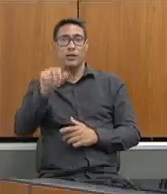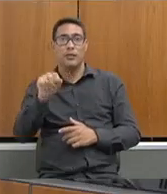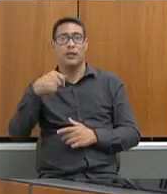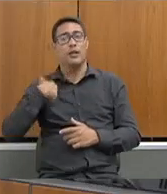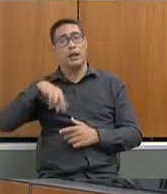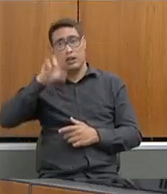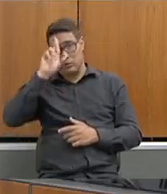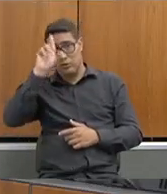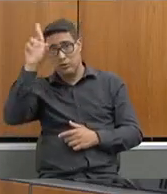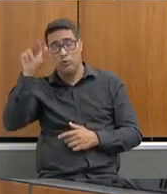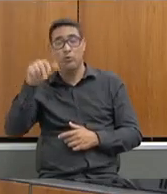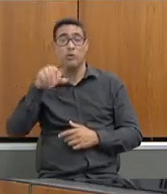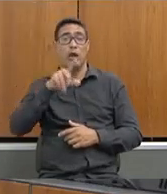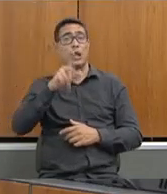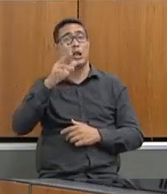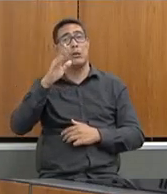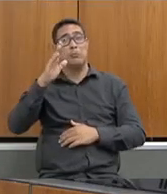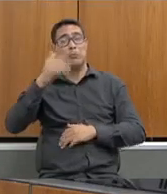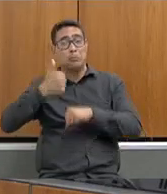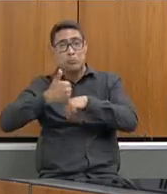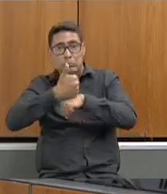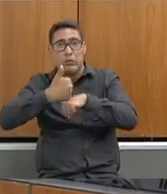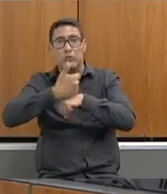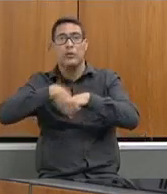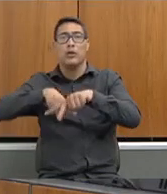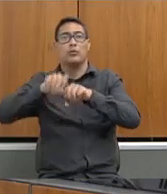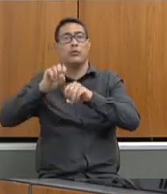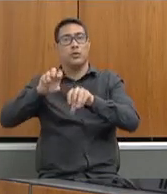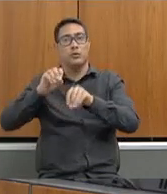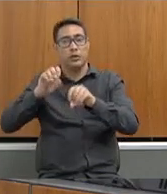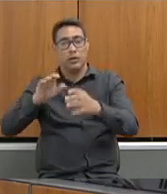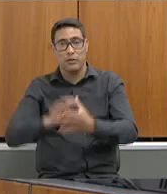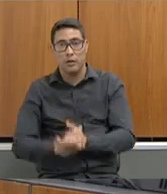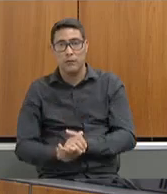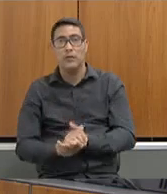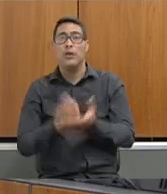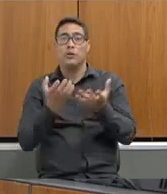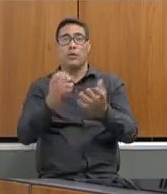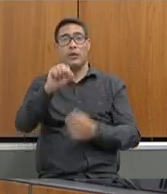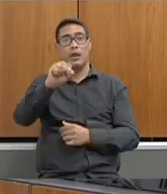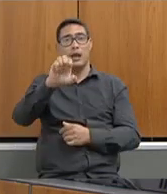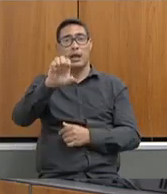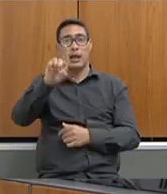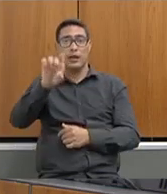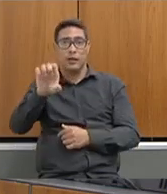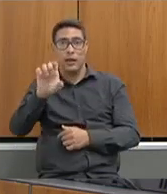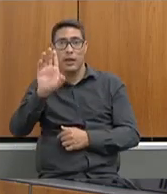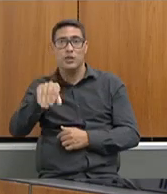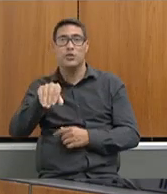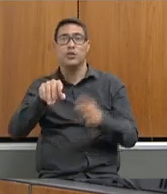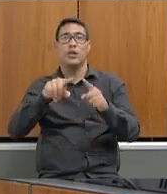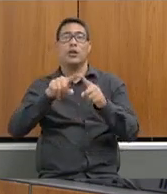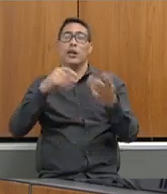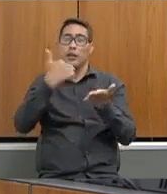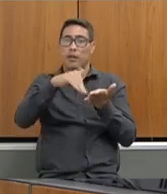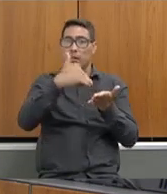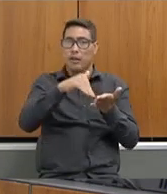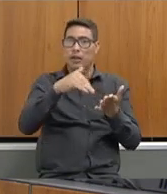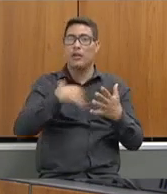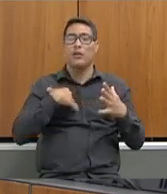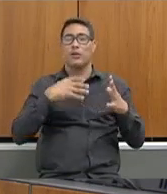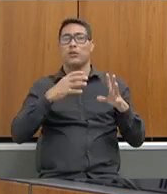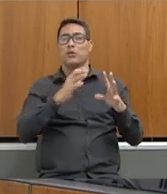por cada profissional de educação. Mas eu diria que a sede da secretaria lá no nosso cantinho, nos nossos